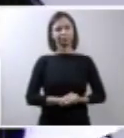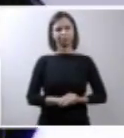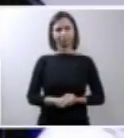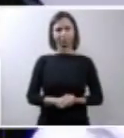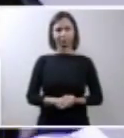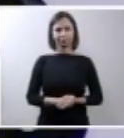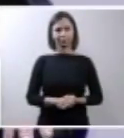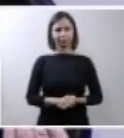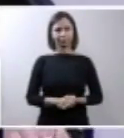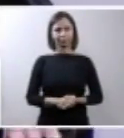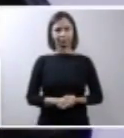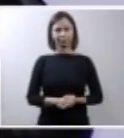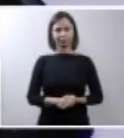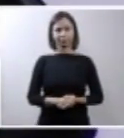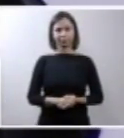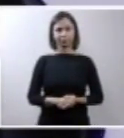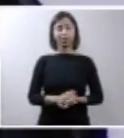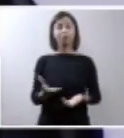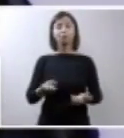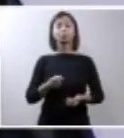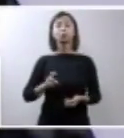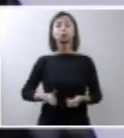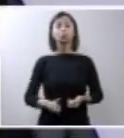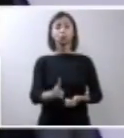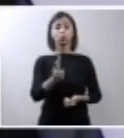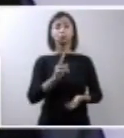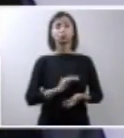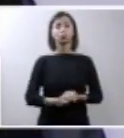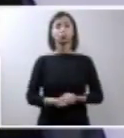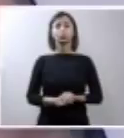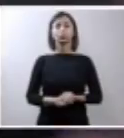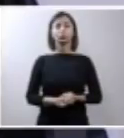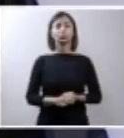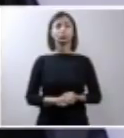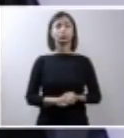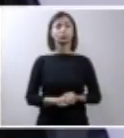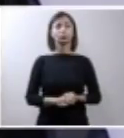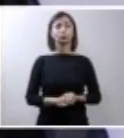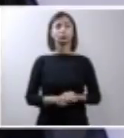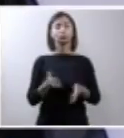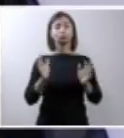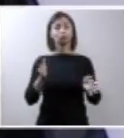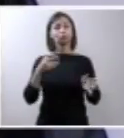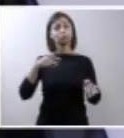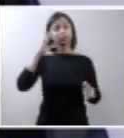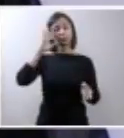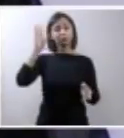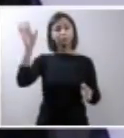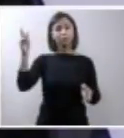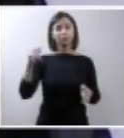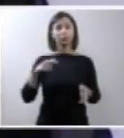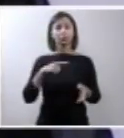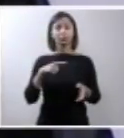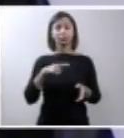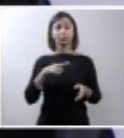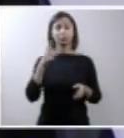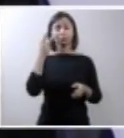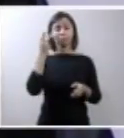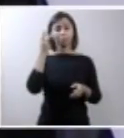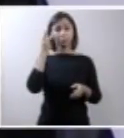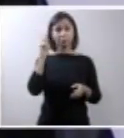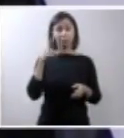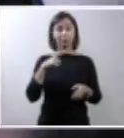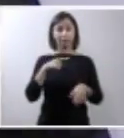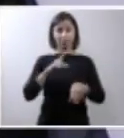Vamos prosseguir e já imaginamos e deliberamos a desdobrar